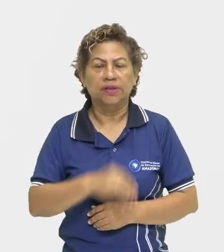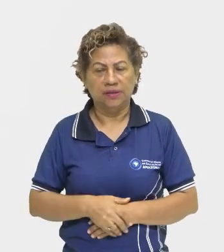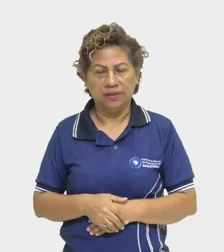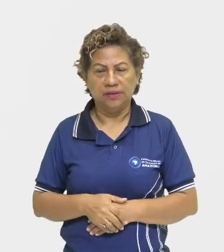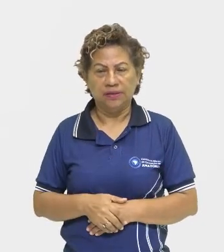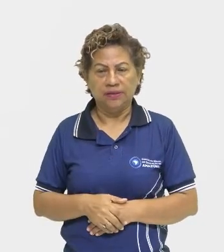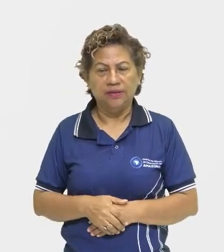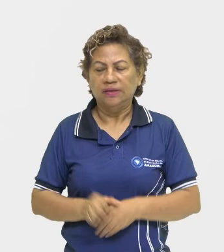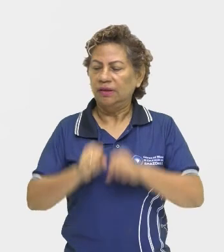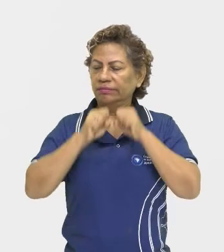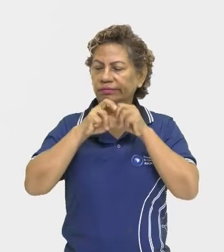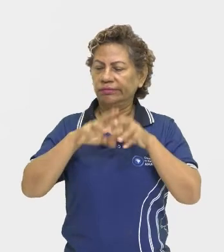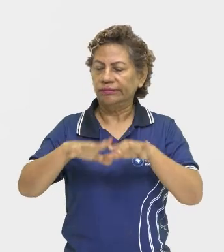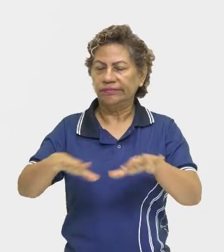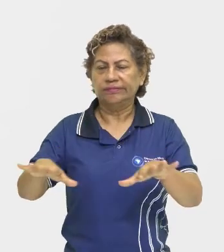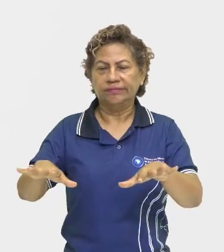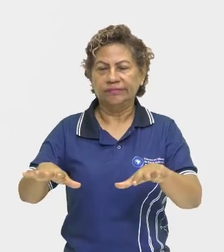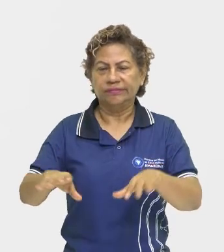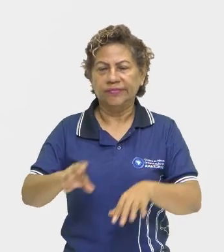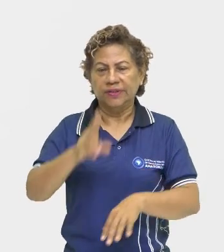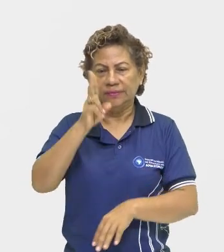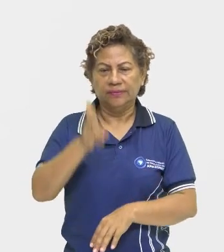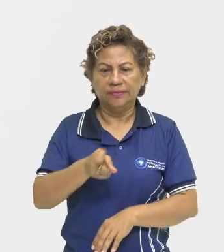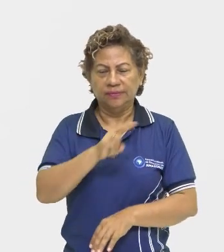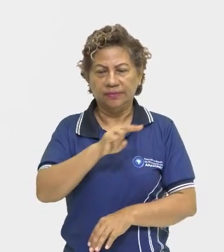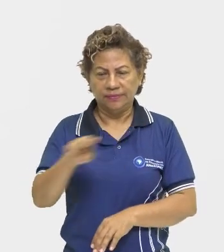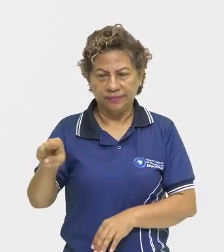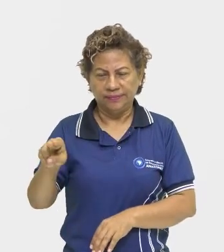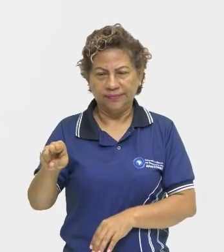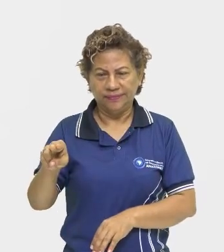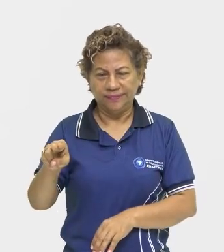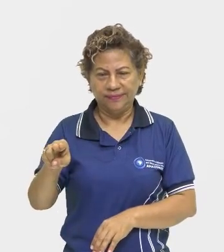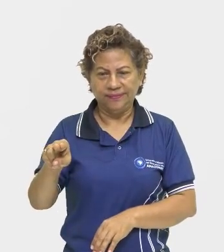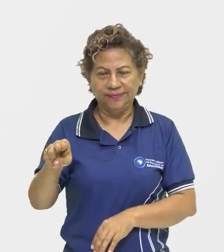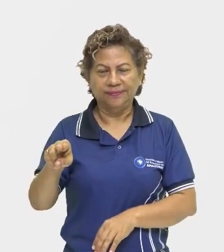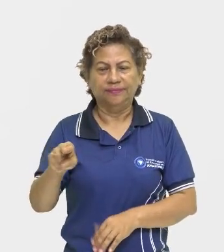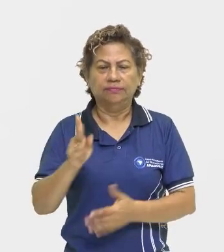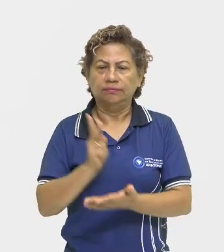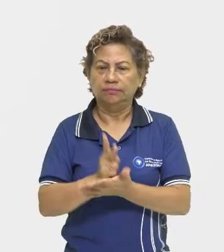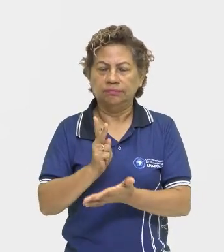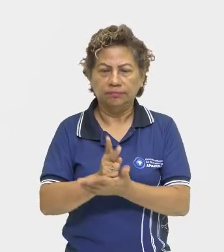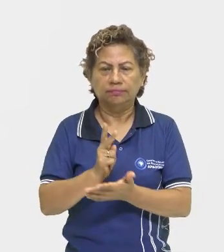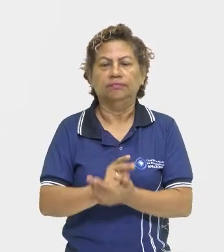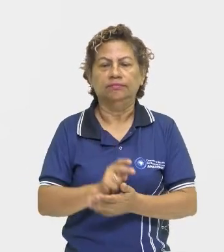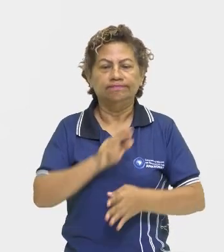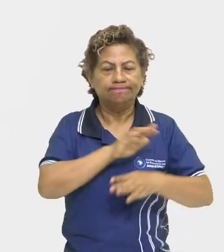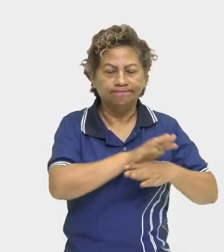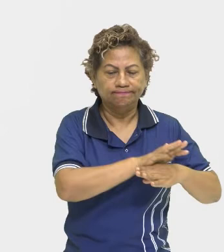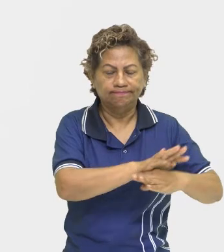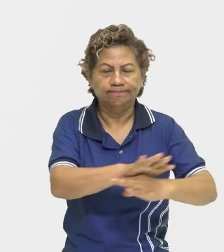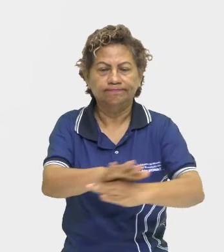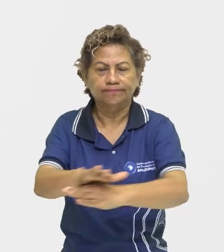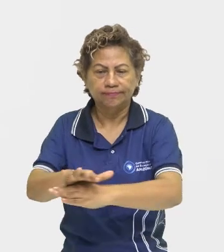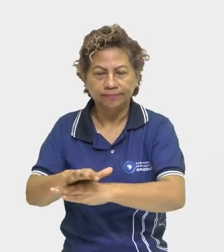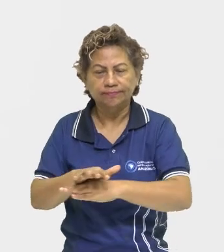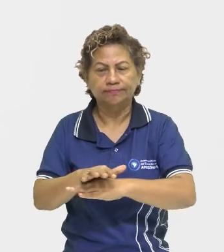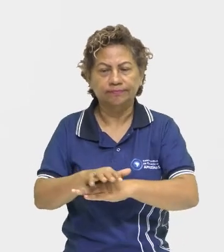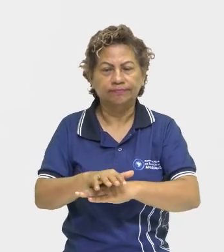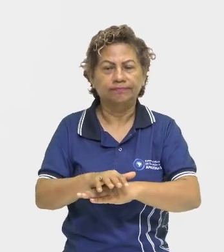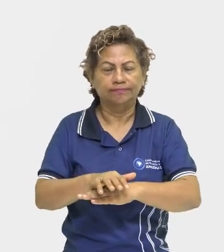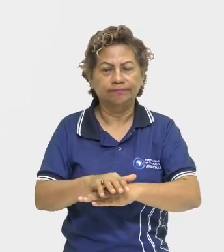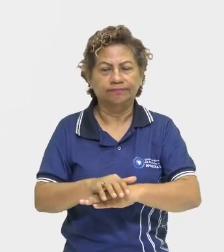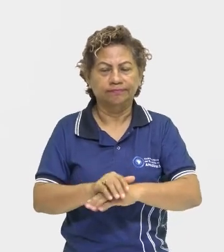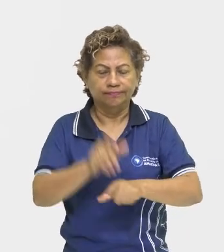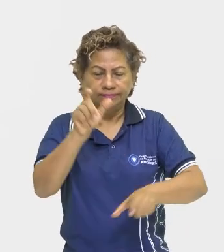José de Anchieta, tornando-se a figura simbólica do trabalho dos missionários. E